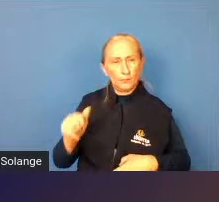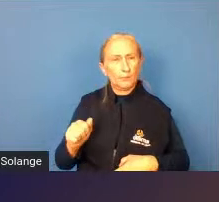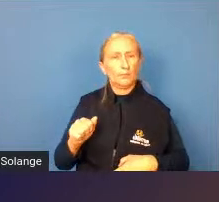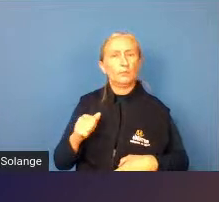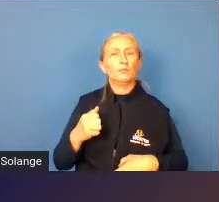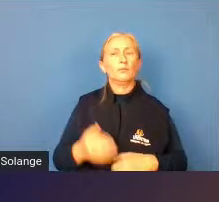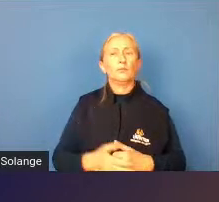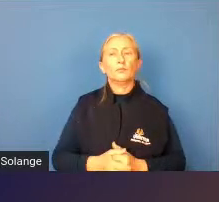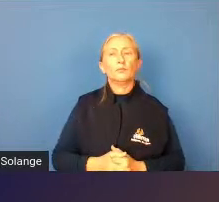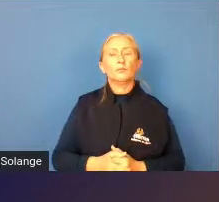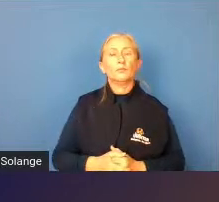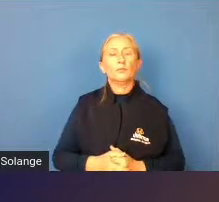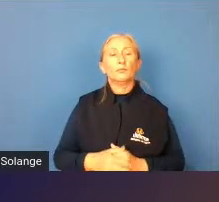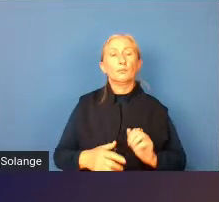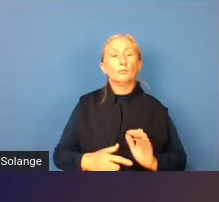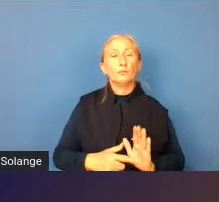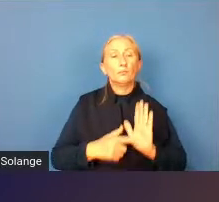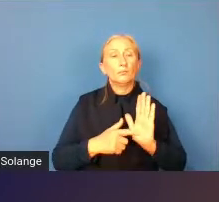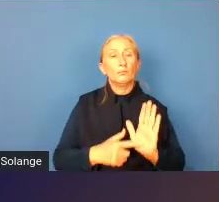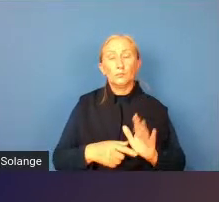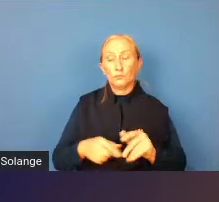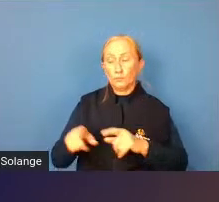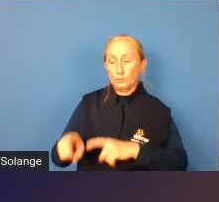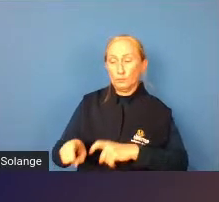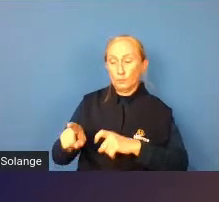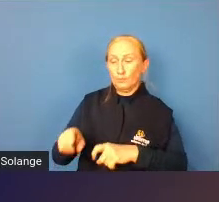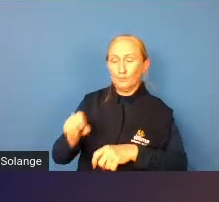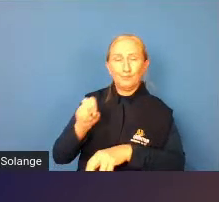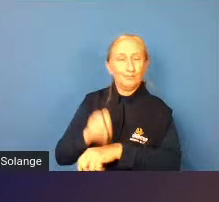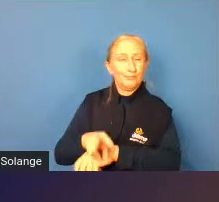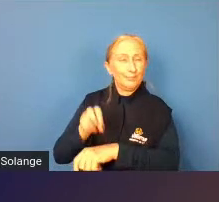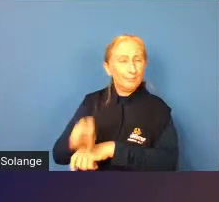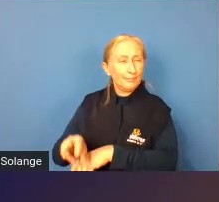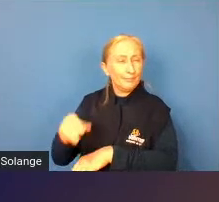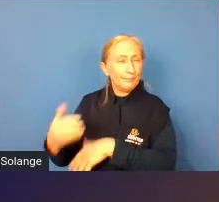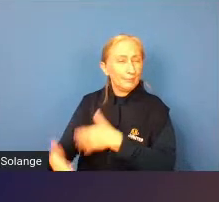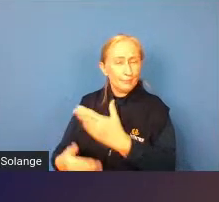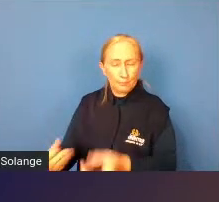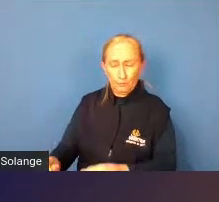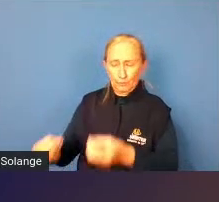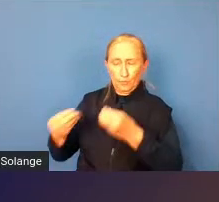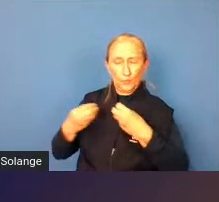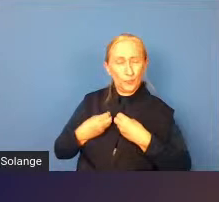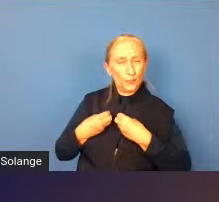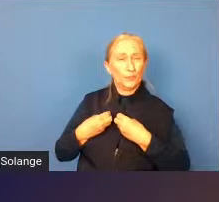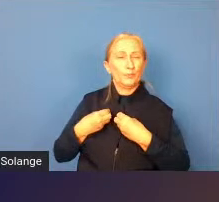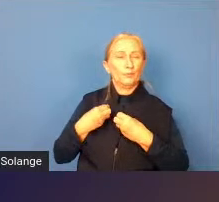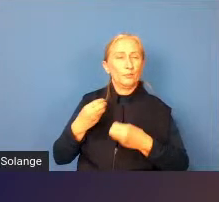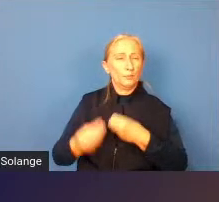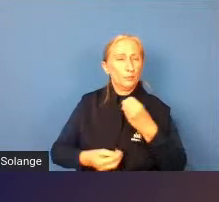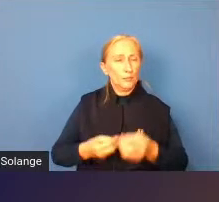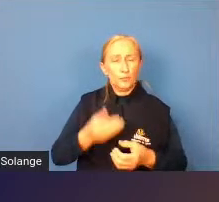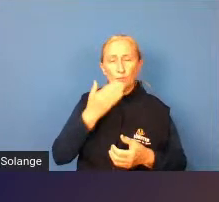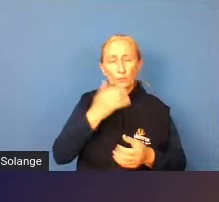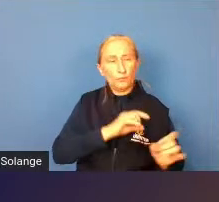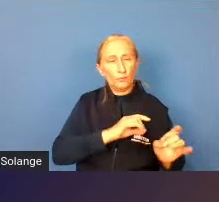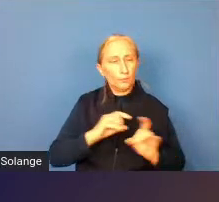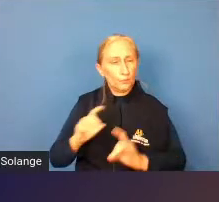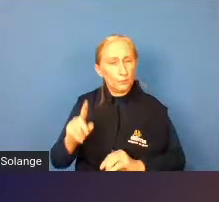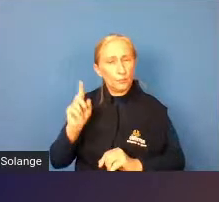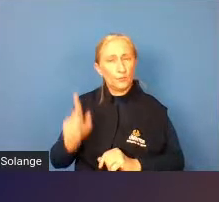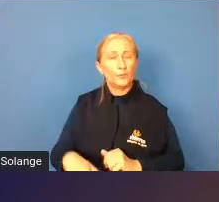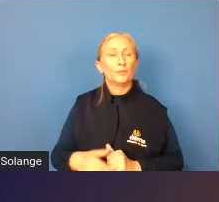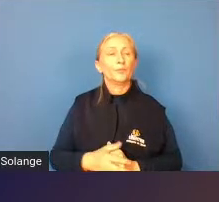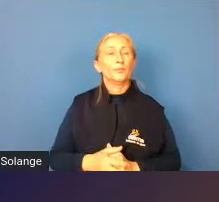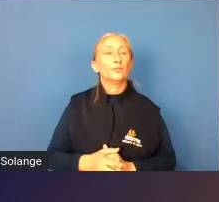a exposição dos agrotóxicos também muitos agrotóxicos né que a gente come todos os dias por assim